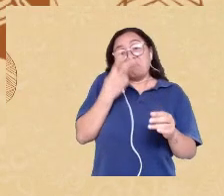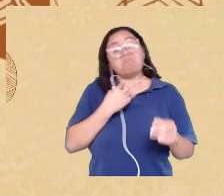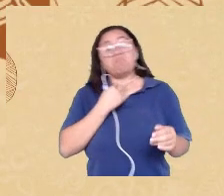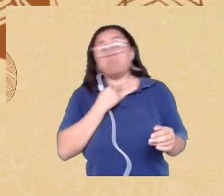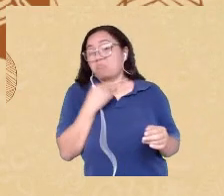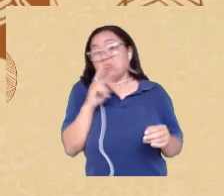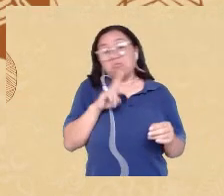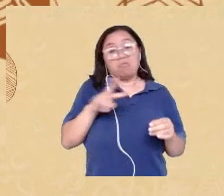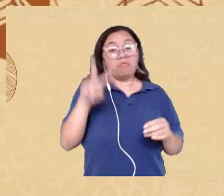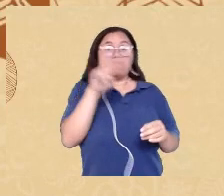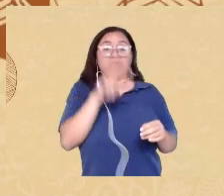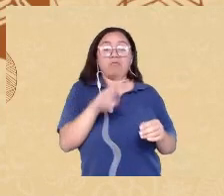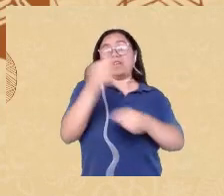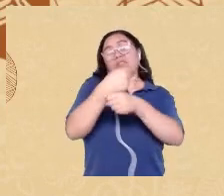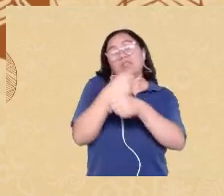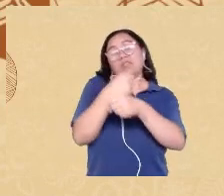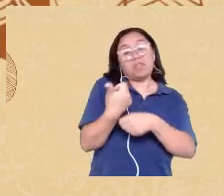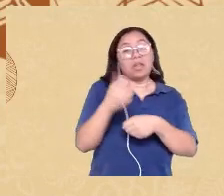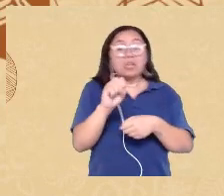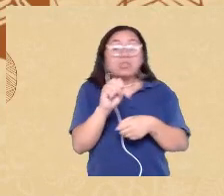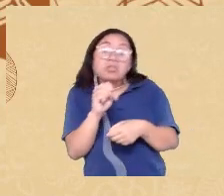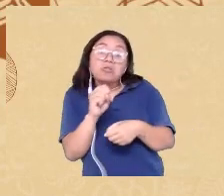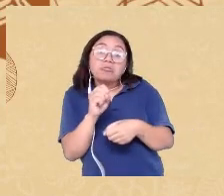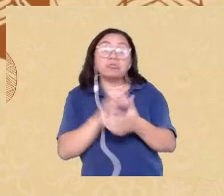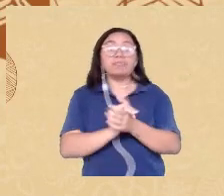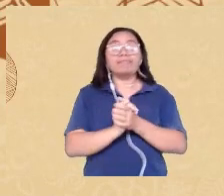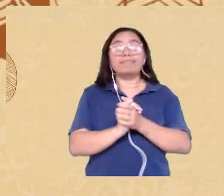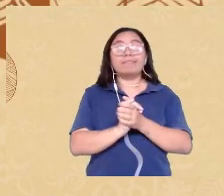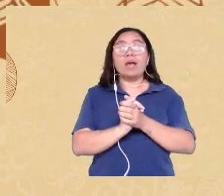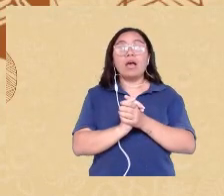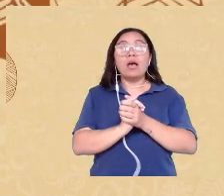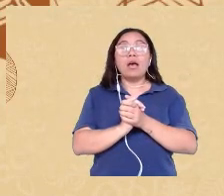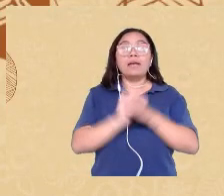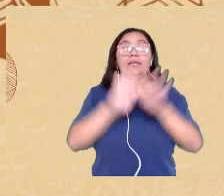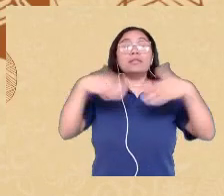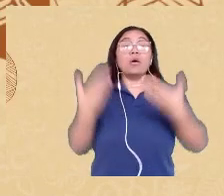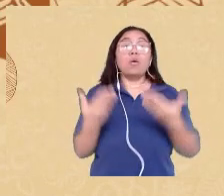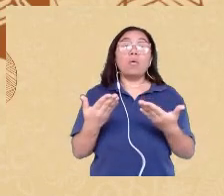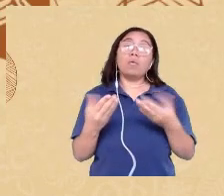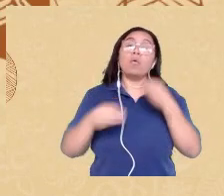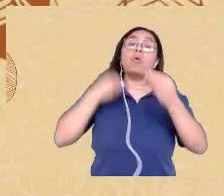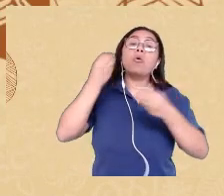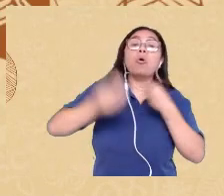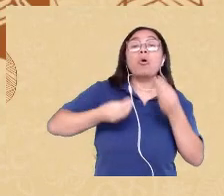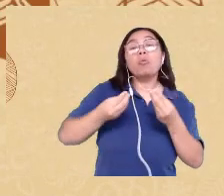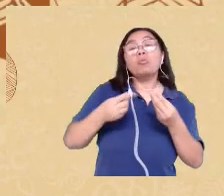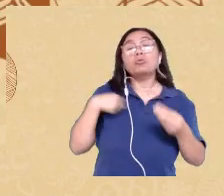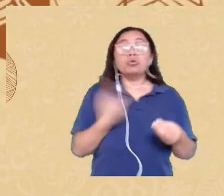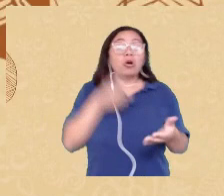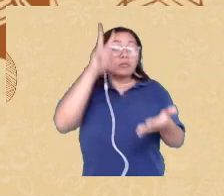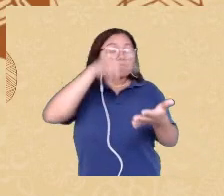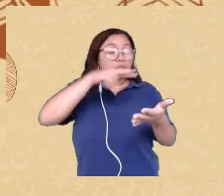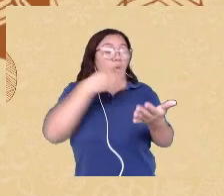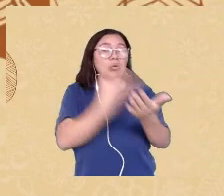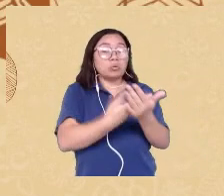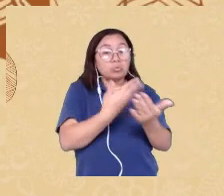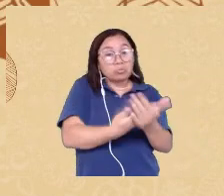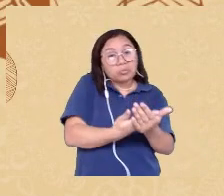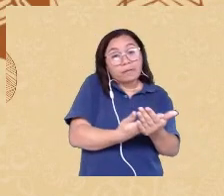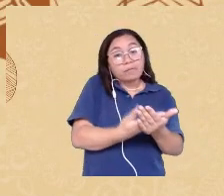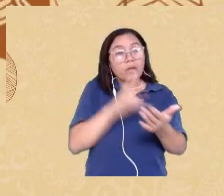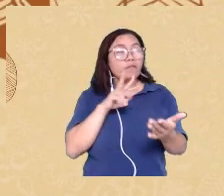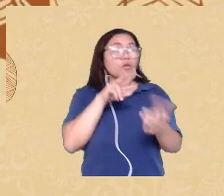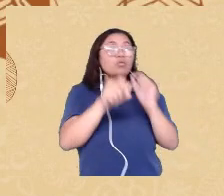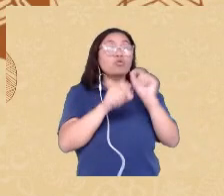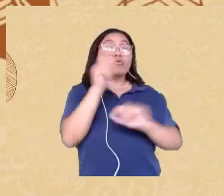anos quando nós recebemos como nós analisamos esses dados e nos deparamos com essa situação nós